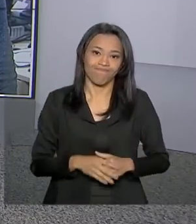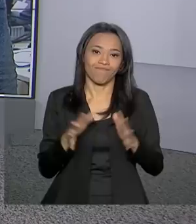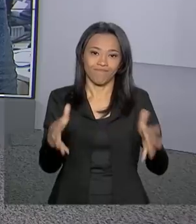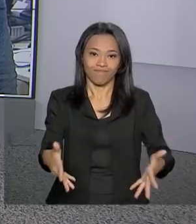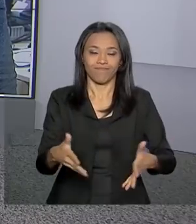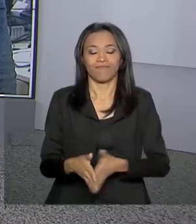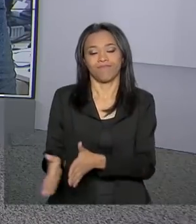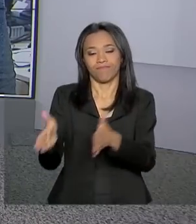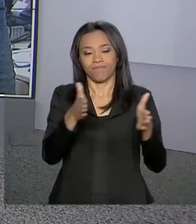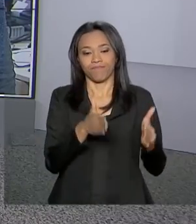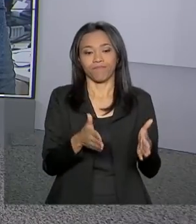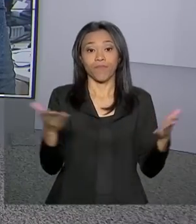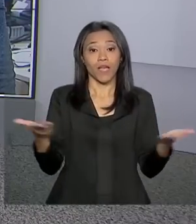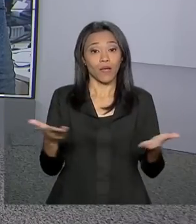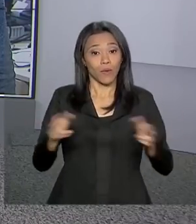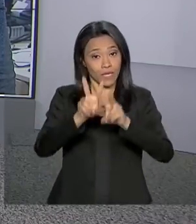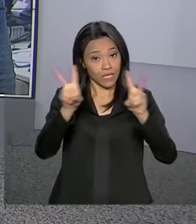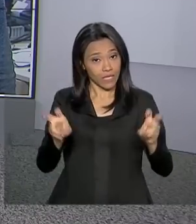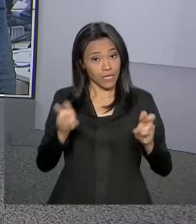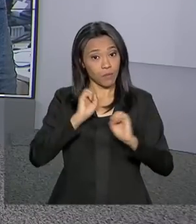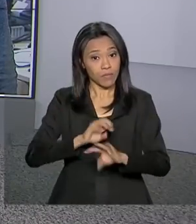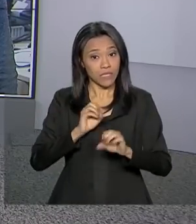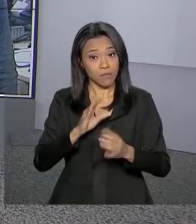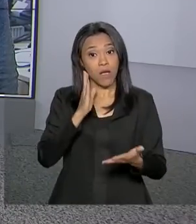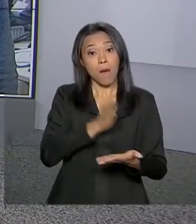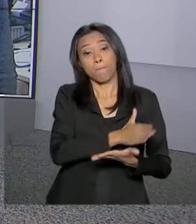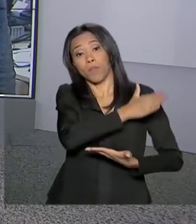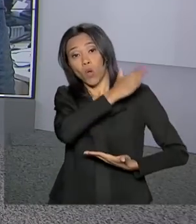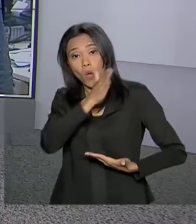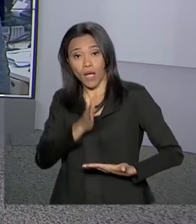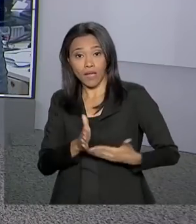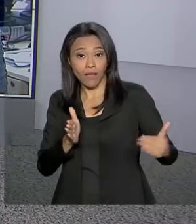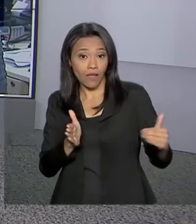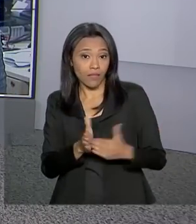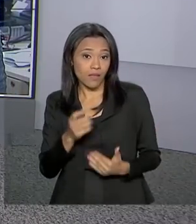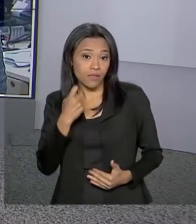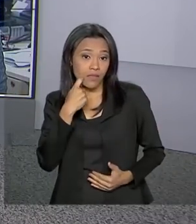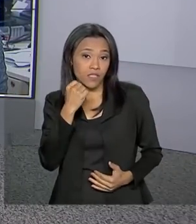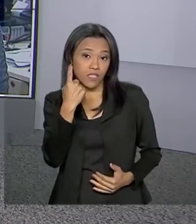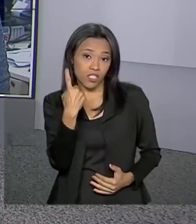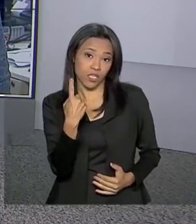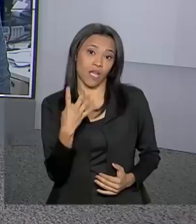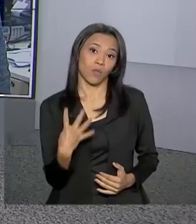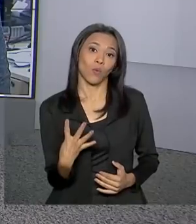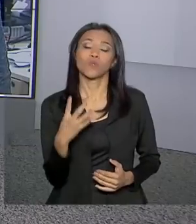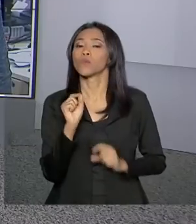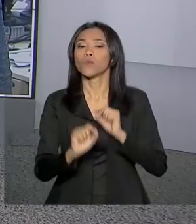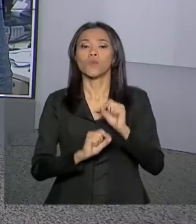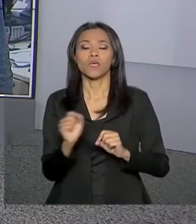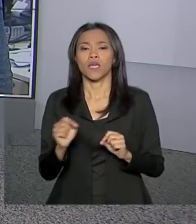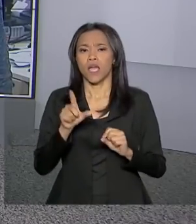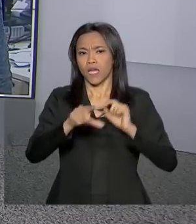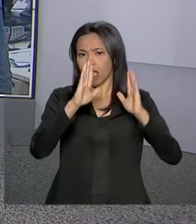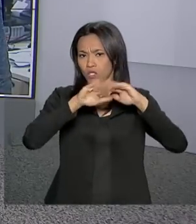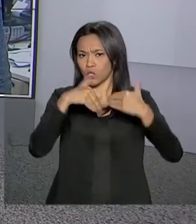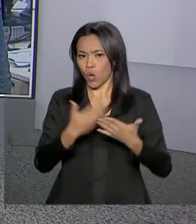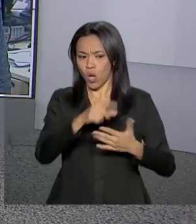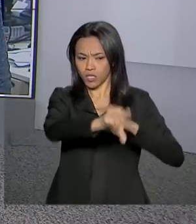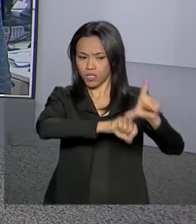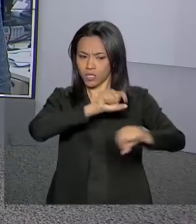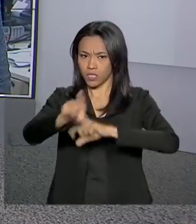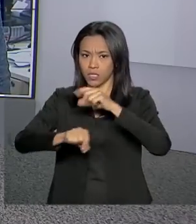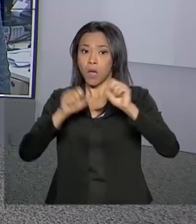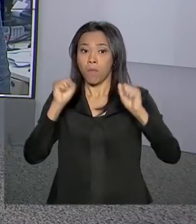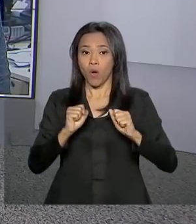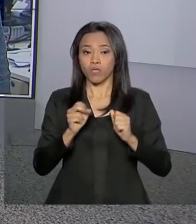E a gente segue falando sobre educação. prorrogado para esta sexta-feira, dia 14, o prazo para que as escolas selecionadas respondam